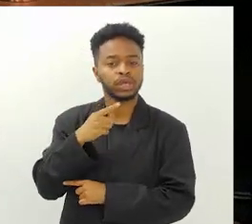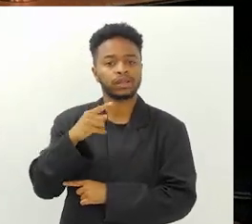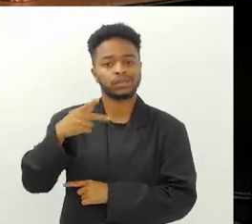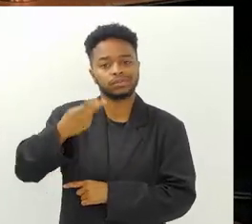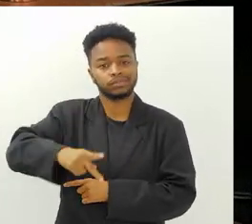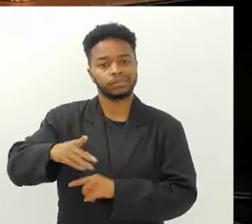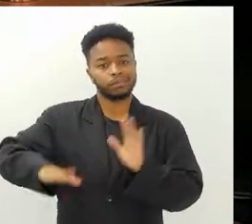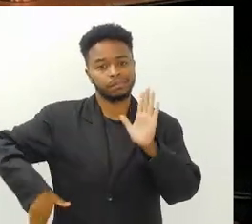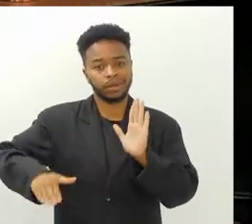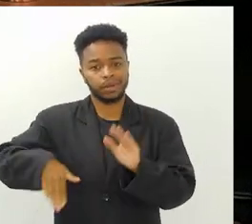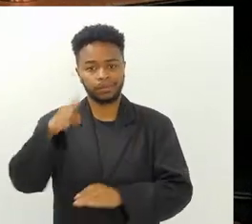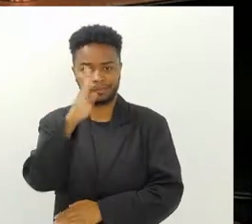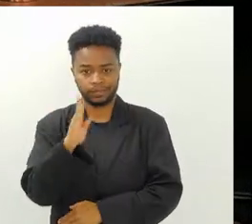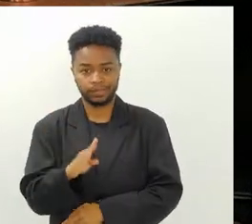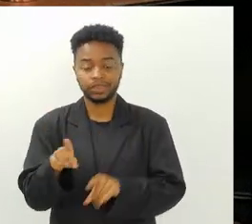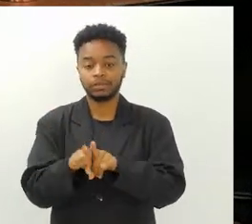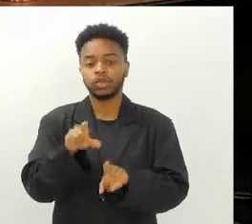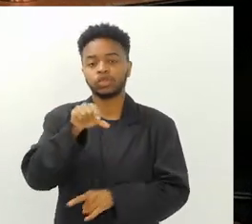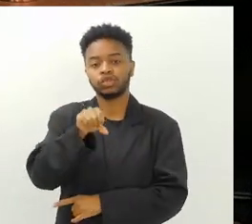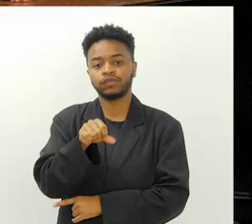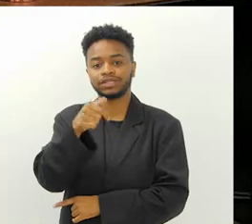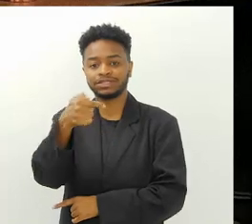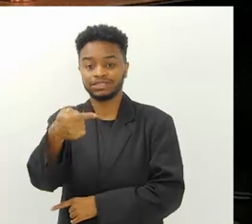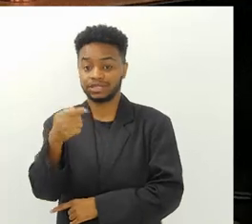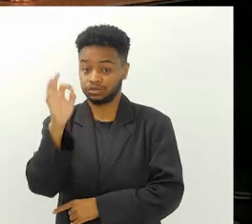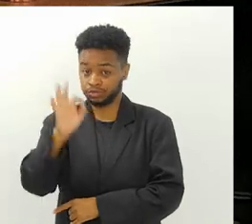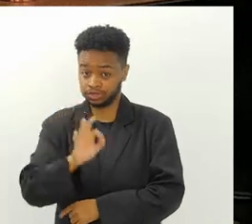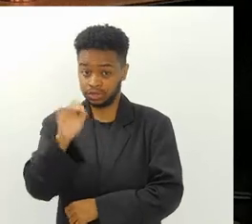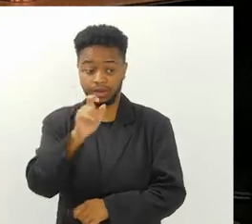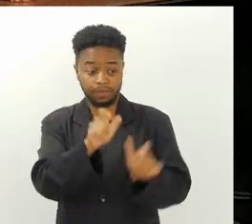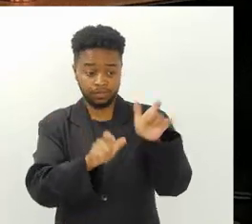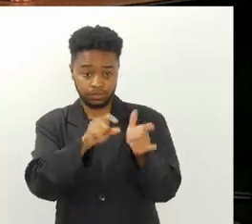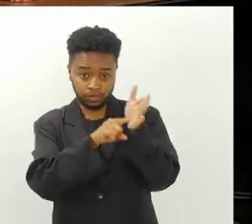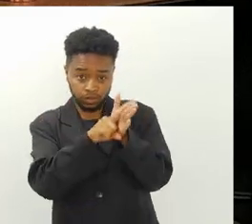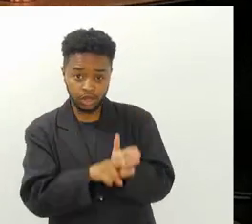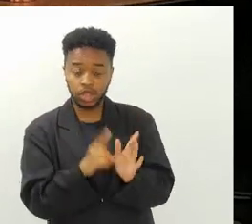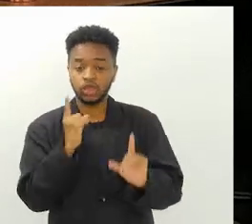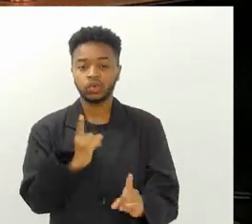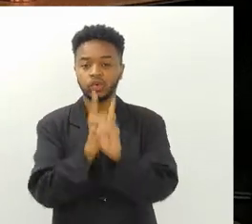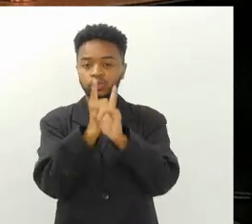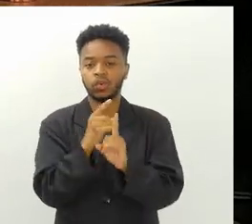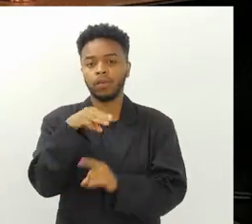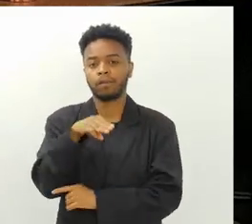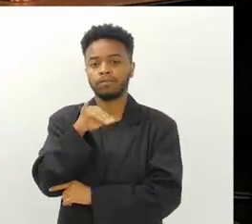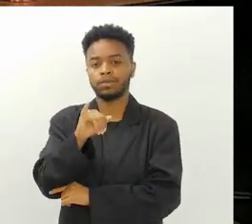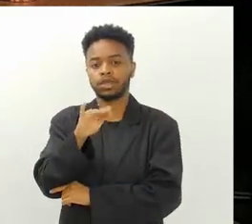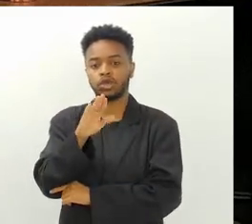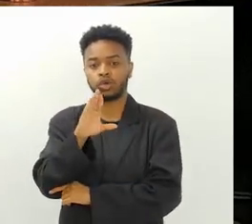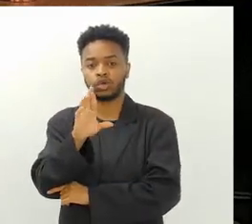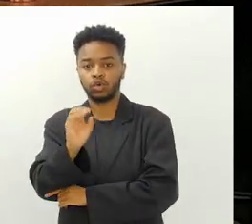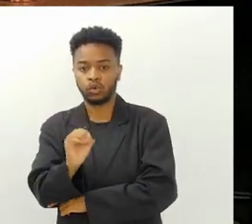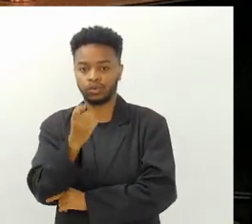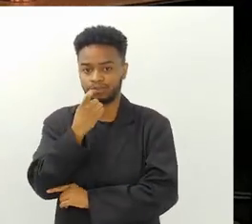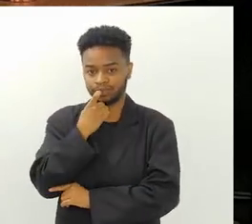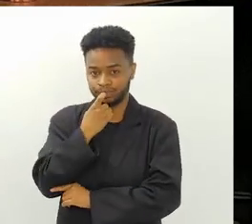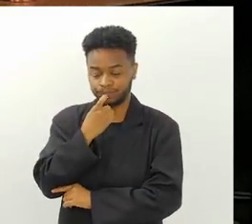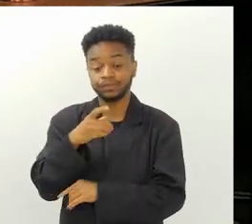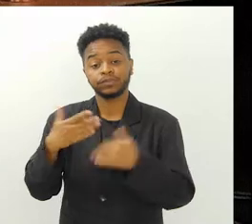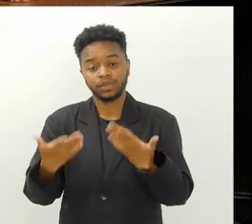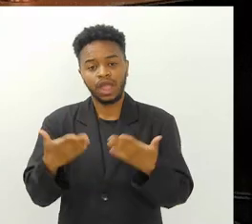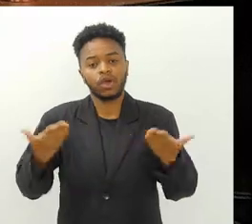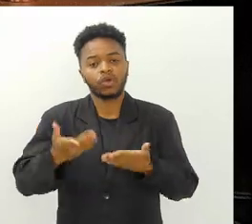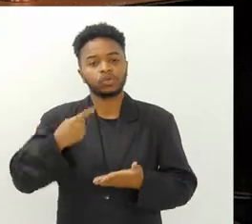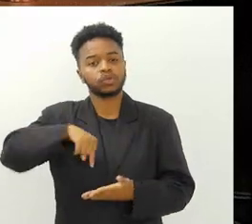Em 97% delas, os pesquisadores detectaram a presença de microplásticos. Para debater o tema